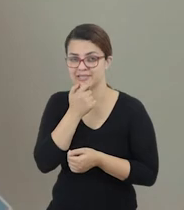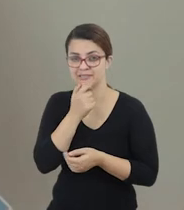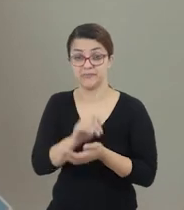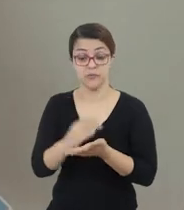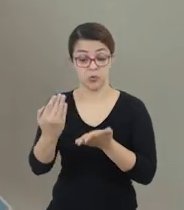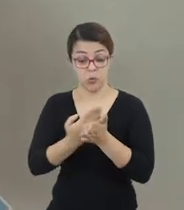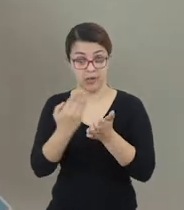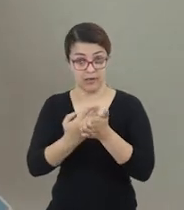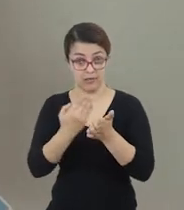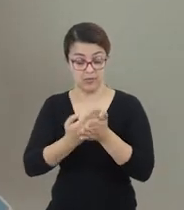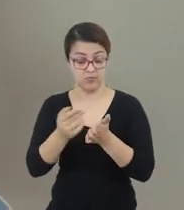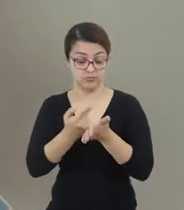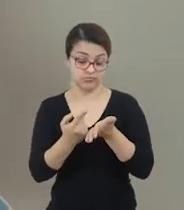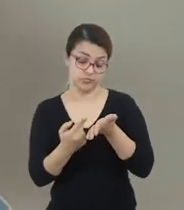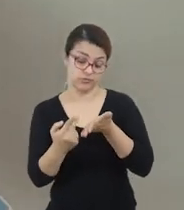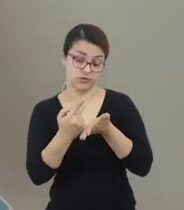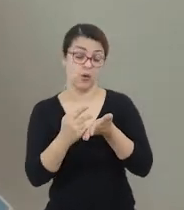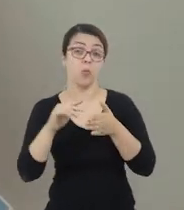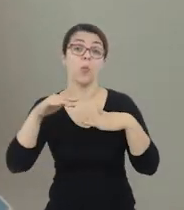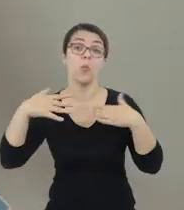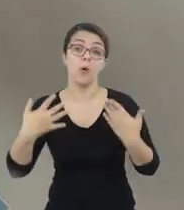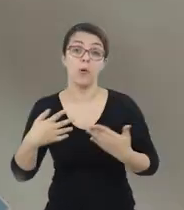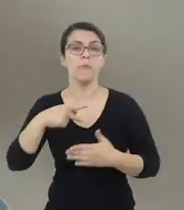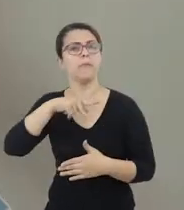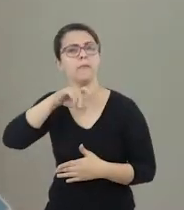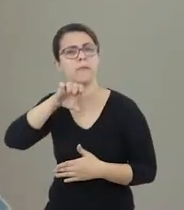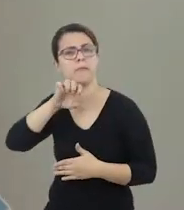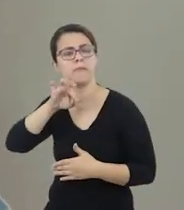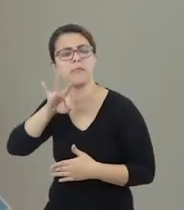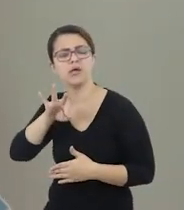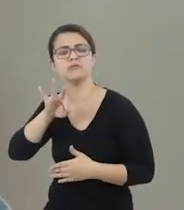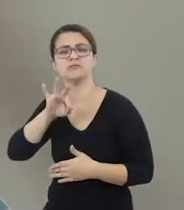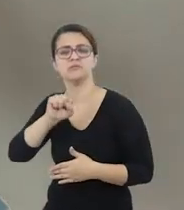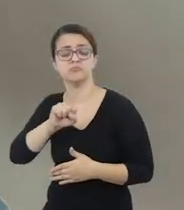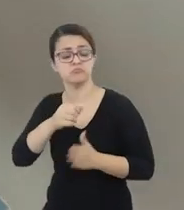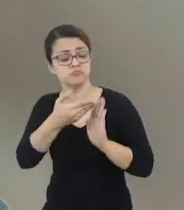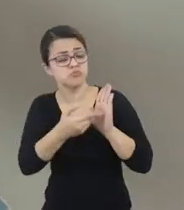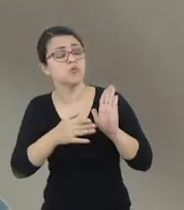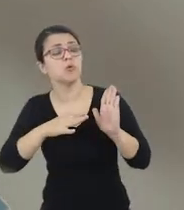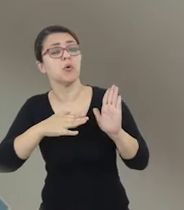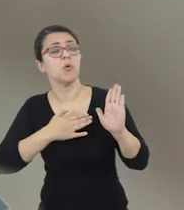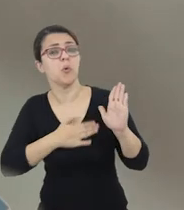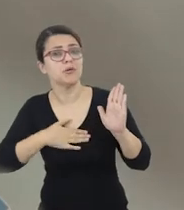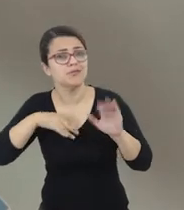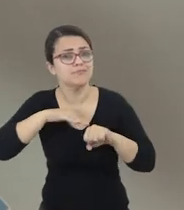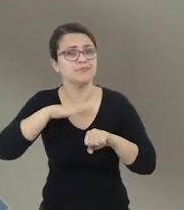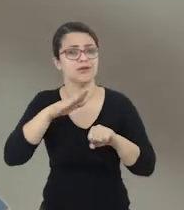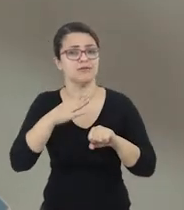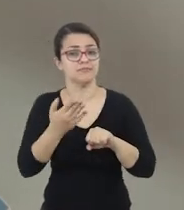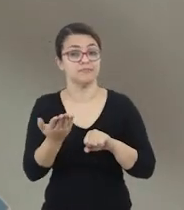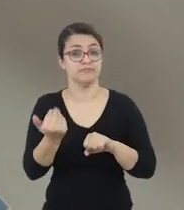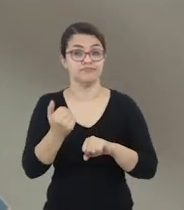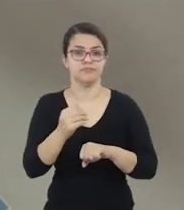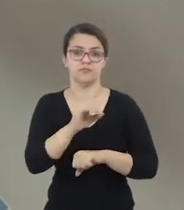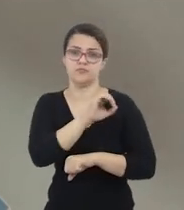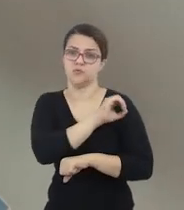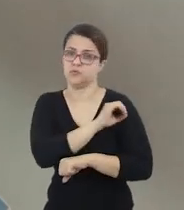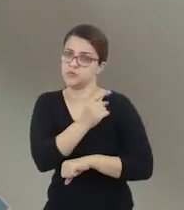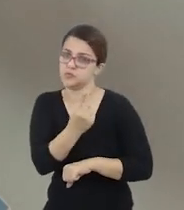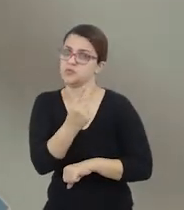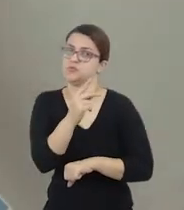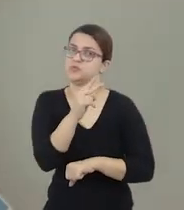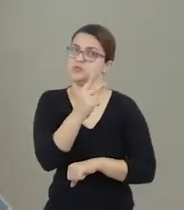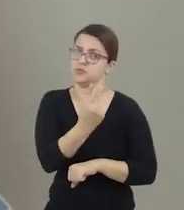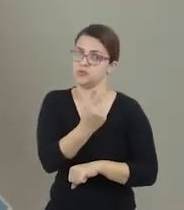qual o seu pet favorito. Qual desses você gosta mais? Bora lá? Tuma do pré 1 e do pré 2,